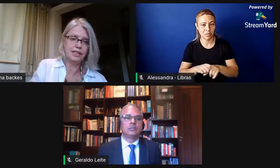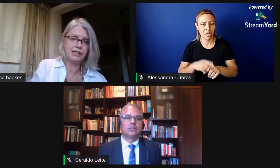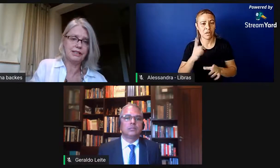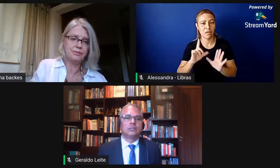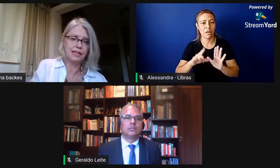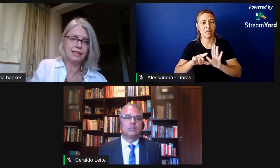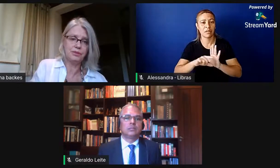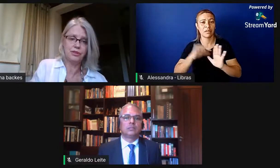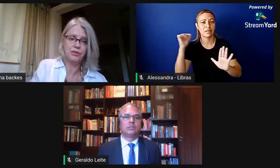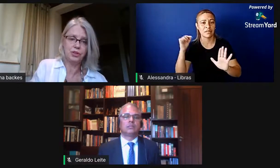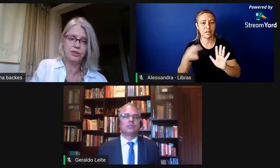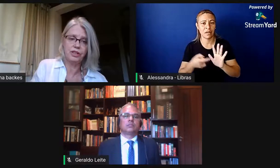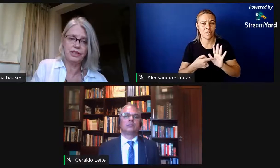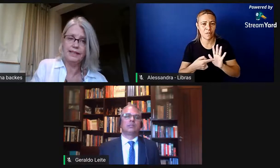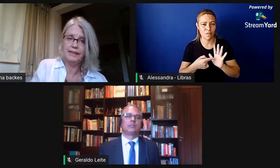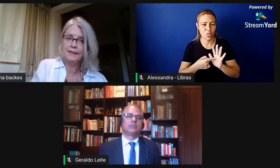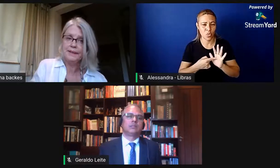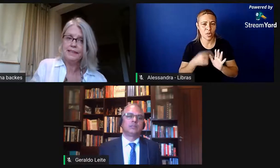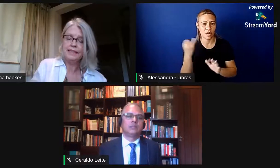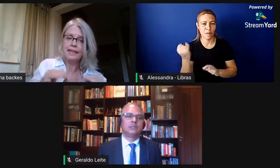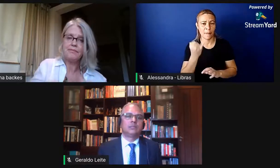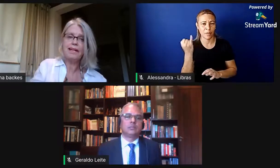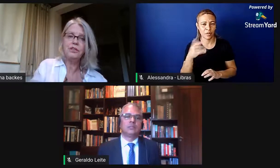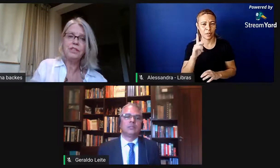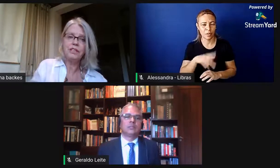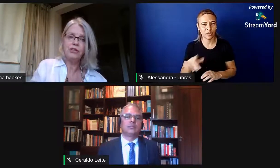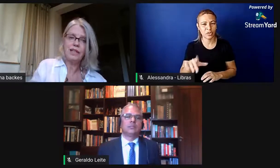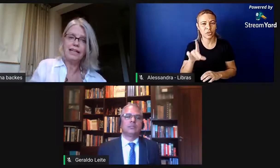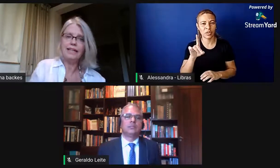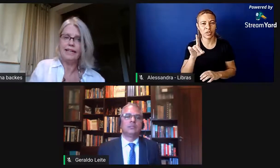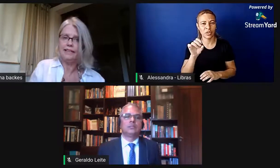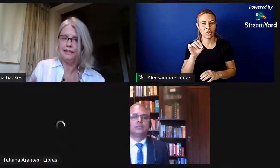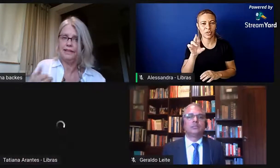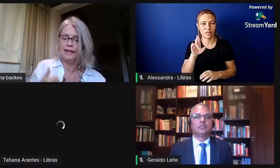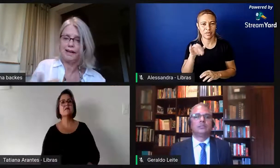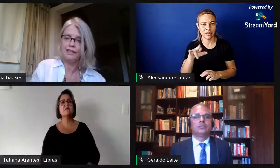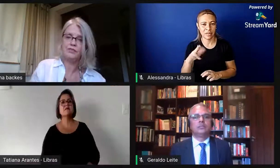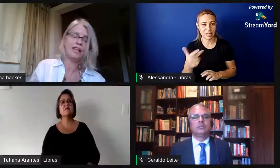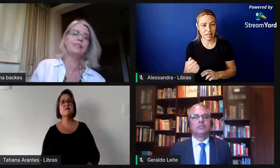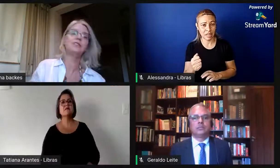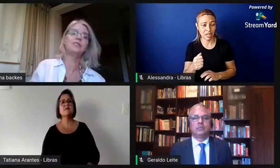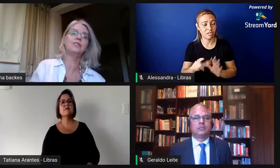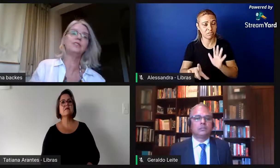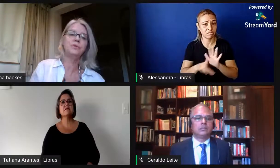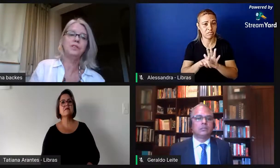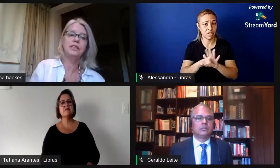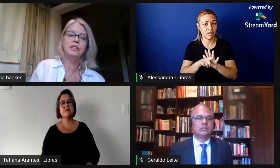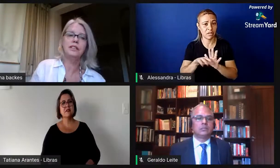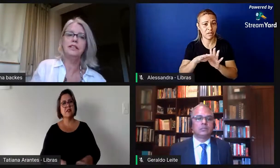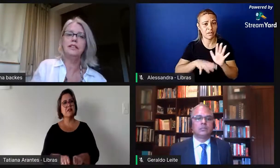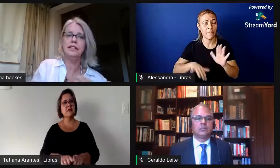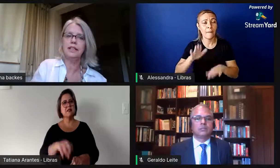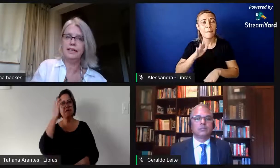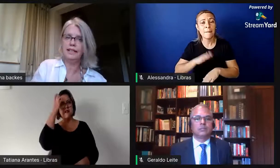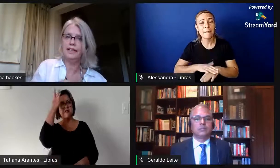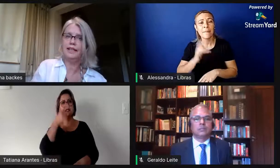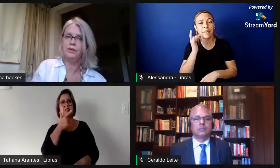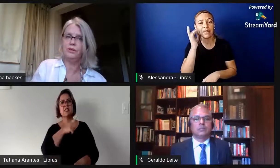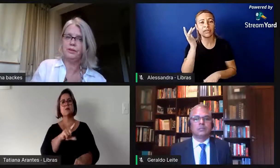interessante, que é da deputada professora Dorinha, que trabalha no nível da lei, que é mais fácil você conseguir